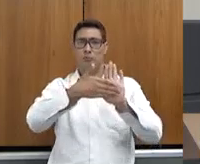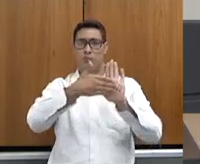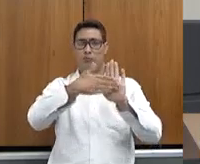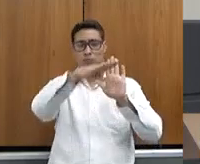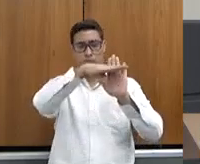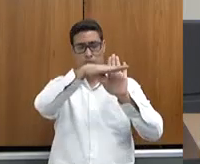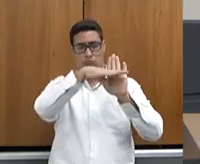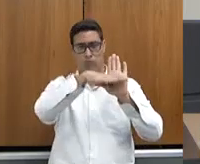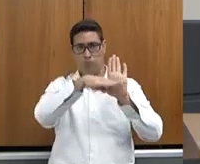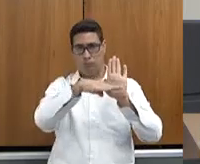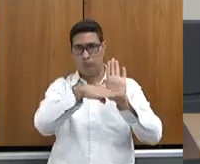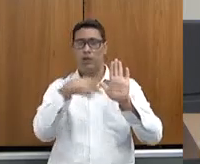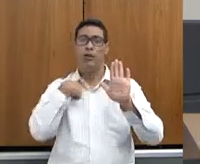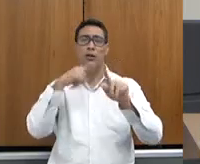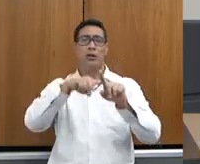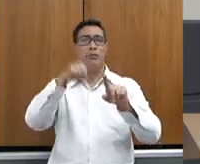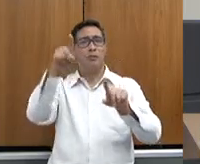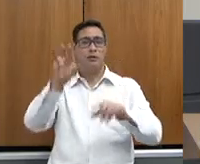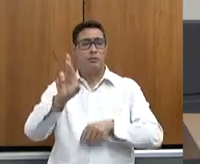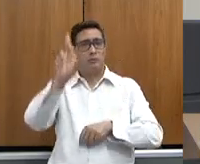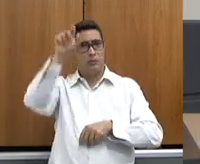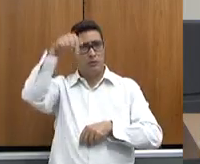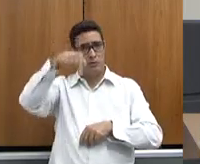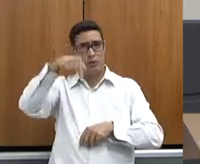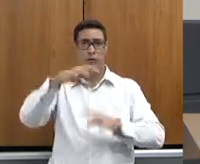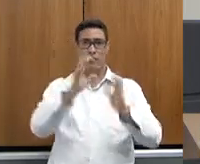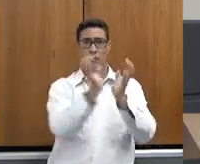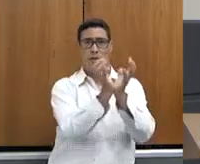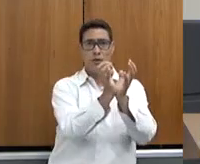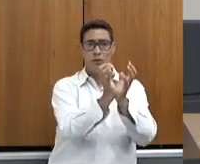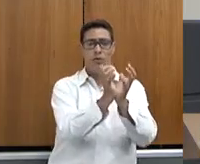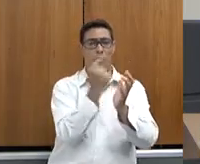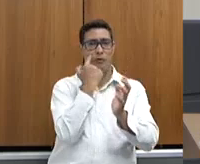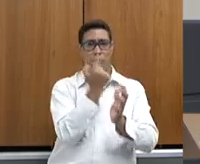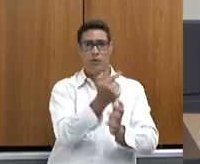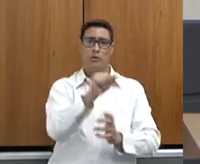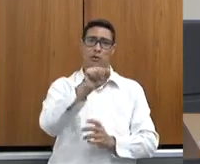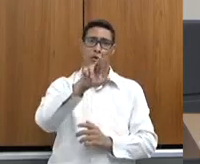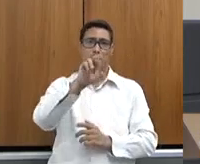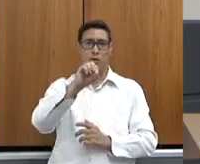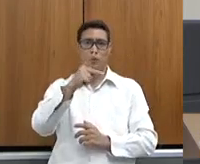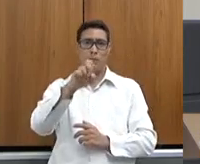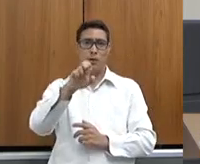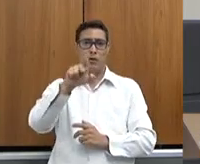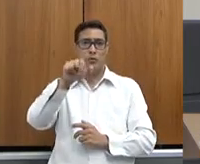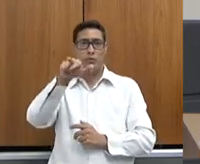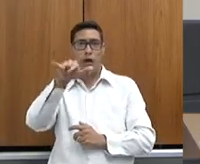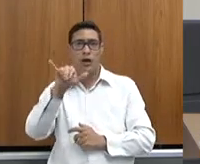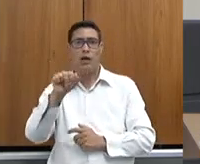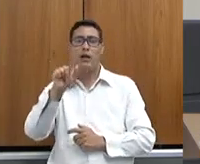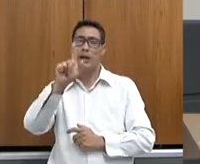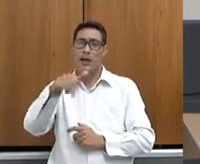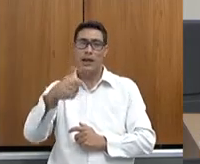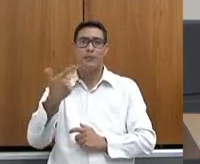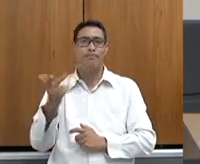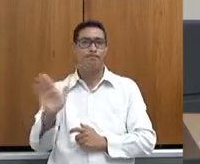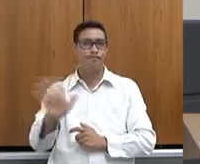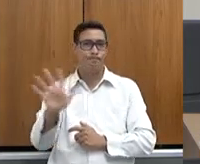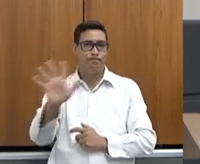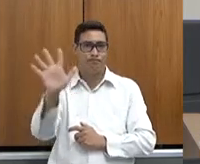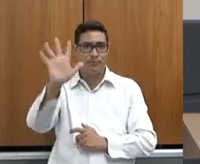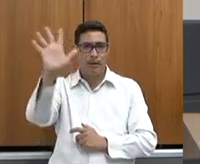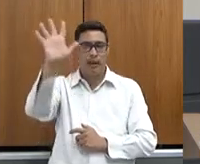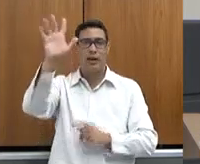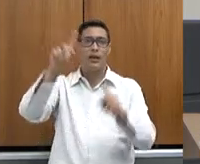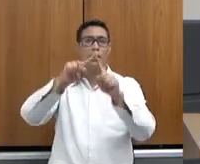quando assumi essa comissão, eu falo que a agropecuária é muito cara e ela é um assunto